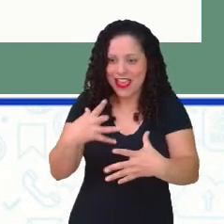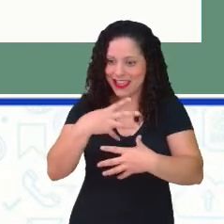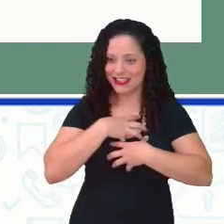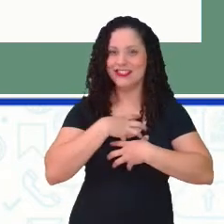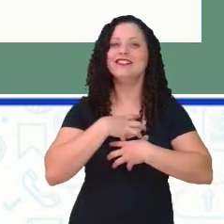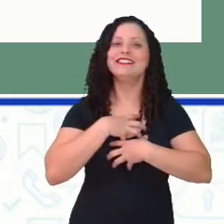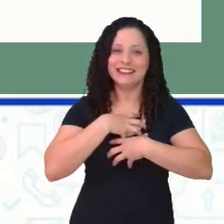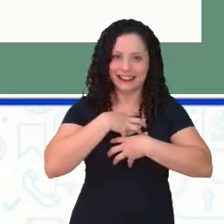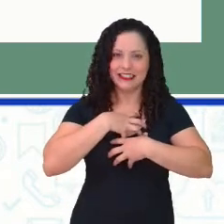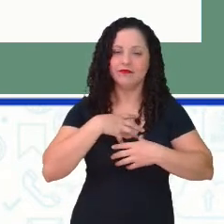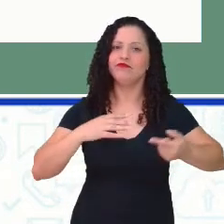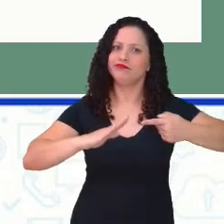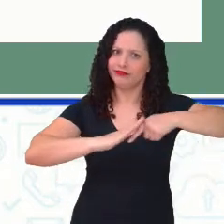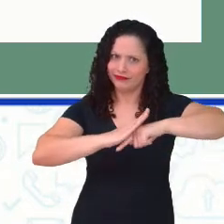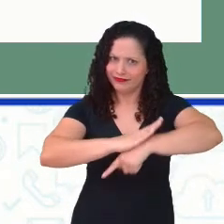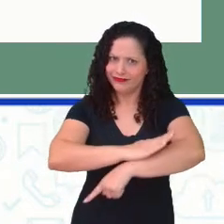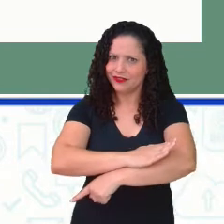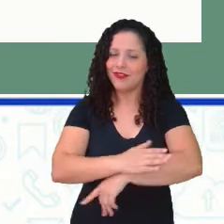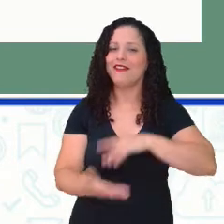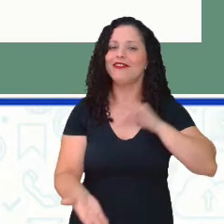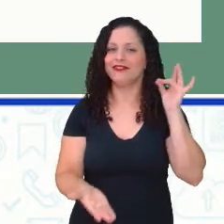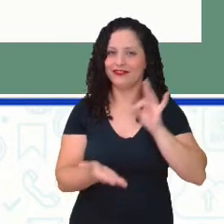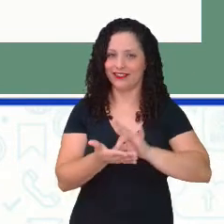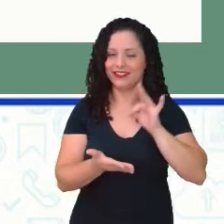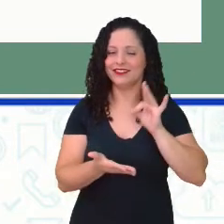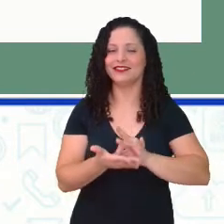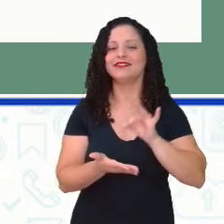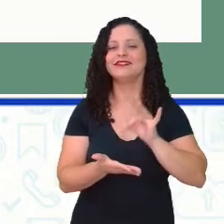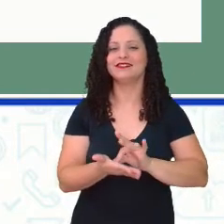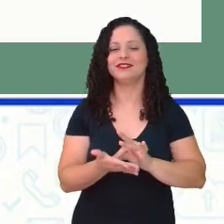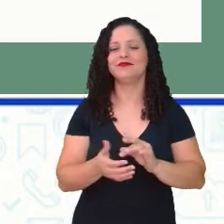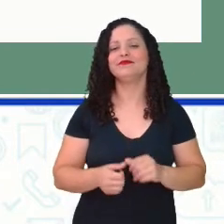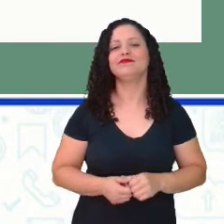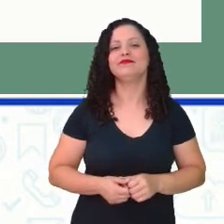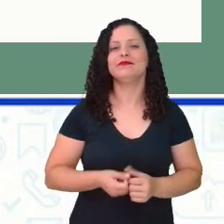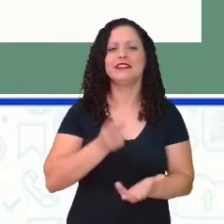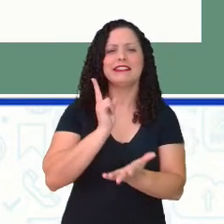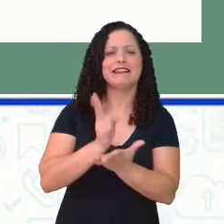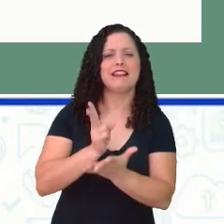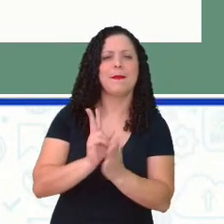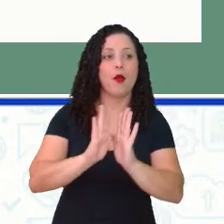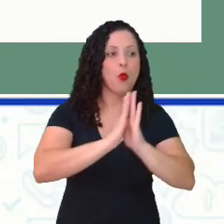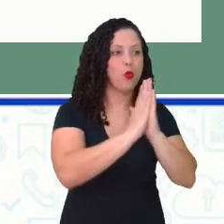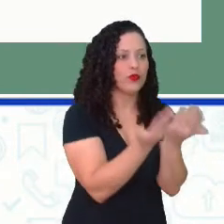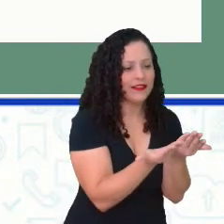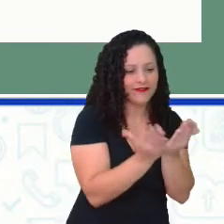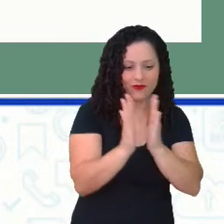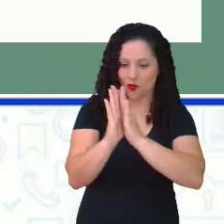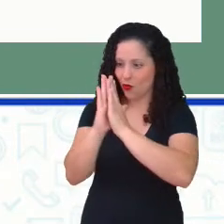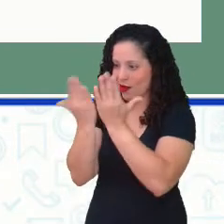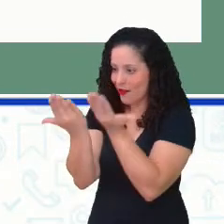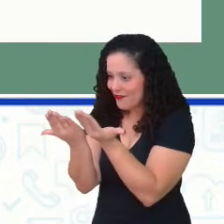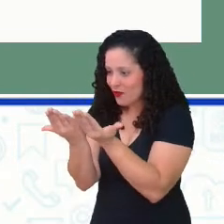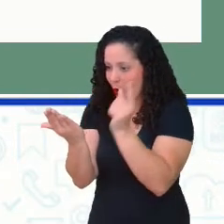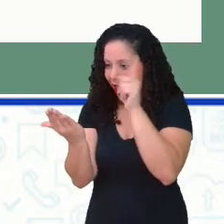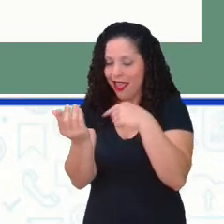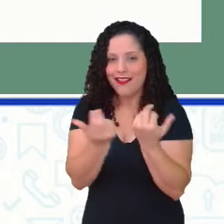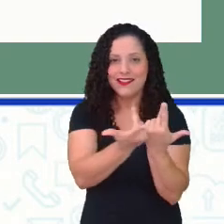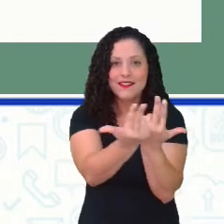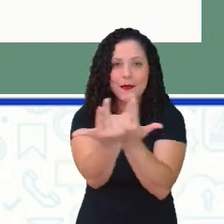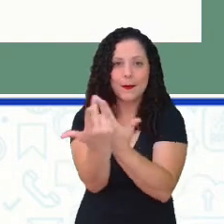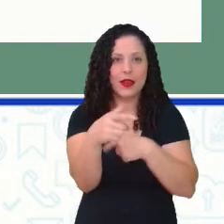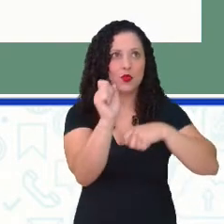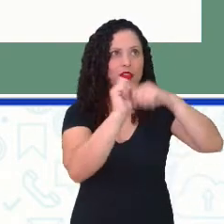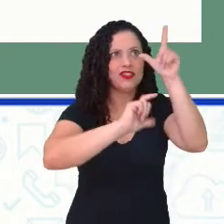profundo, minha gente. E é verdade, não é mesmo? Cada livro meu é uma estrela...